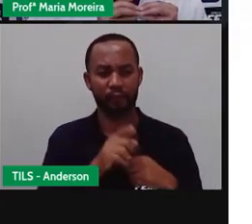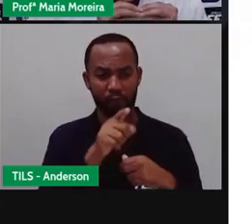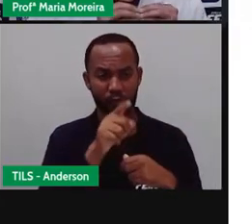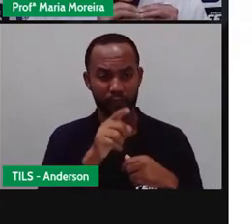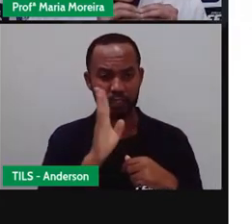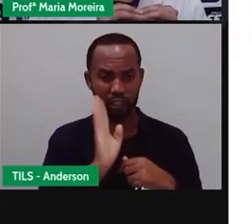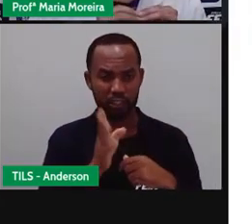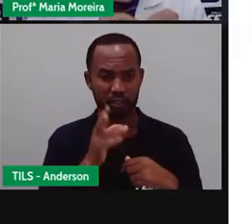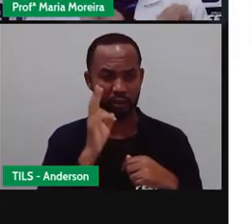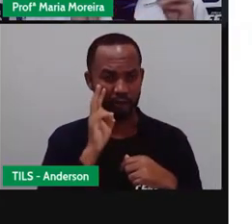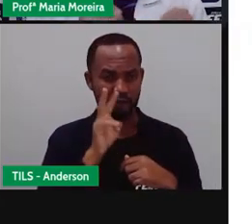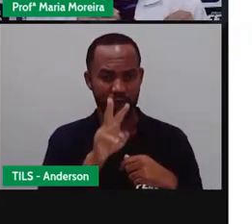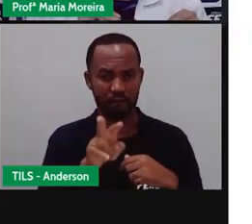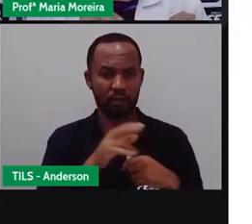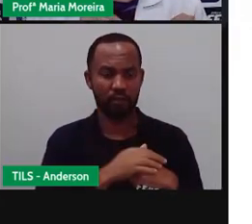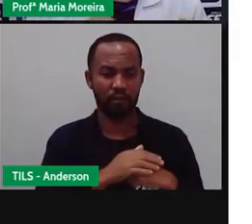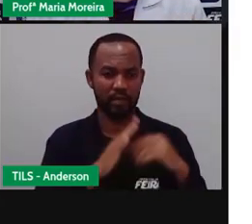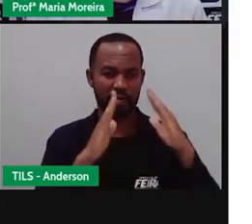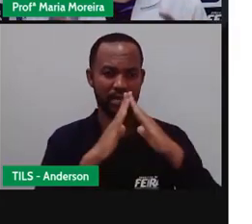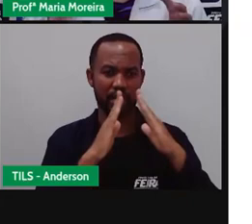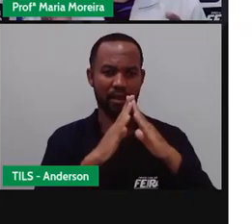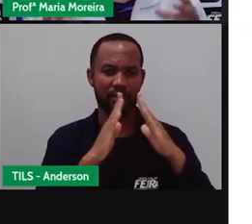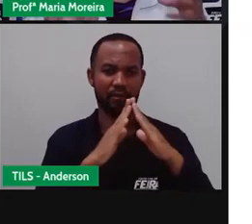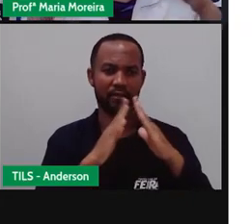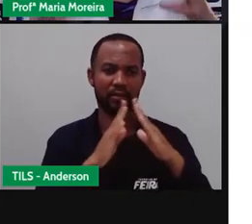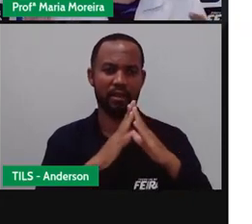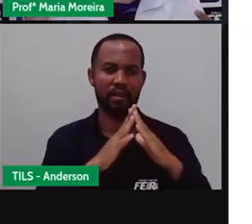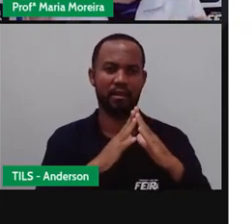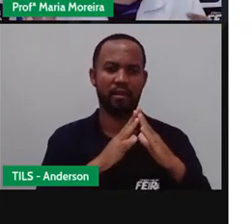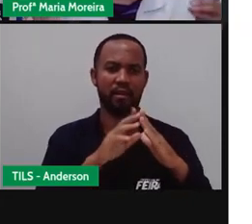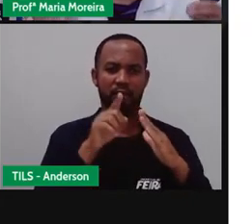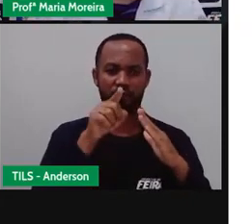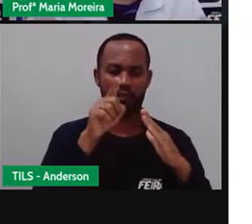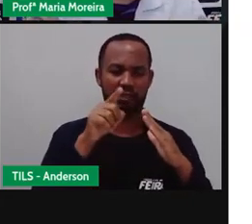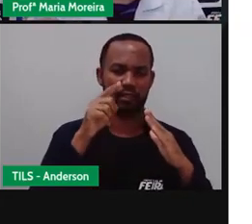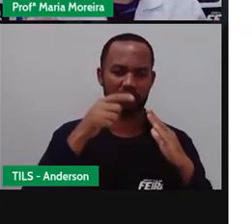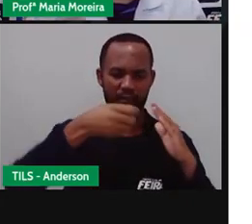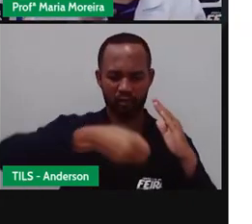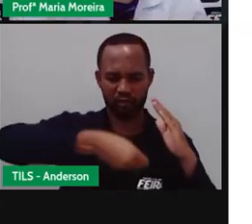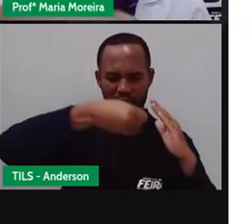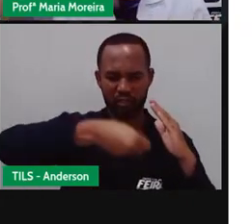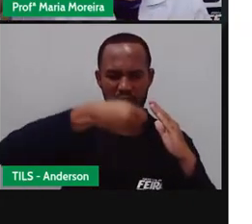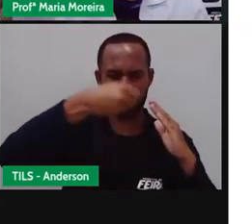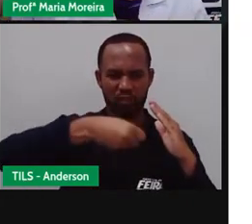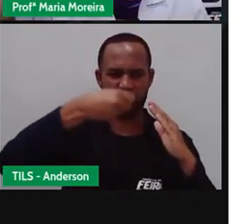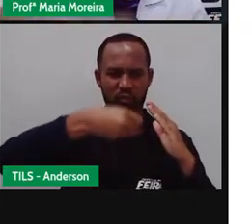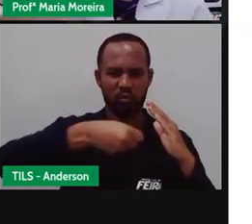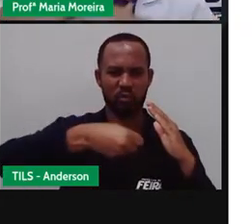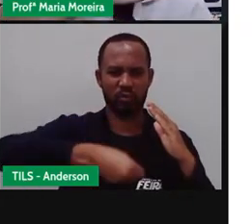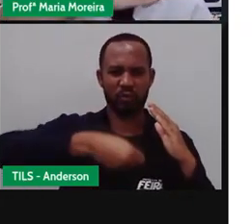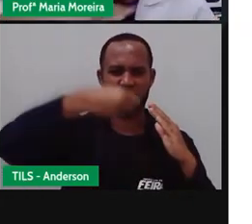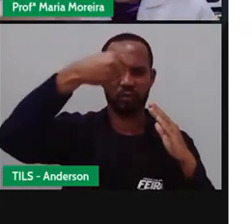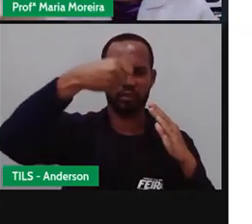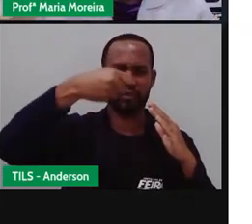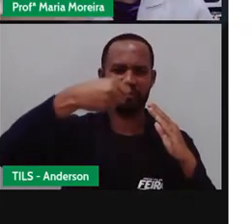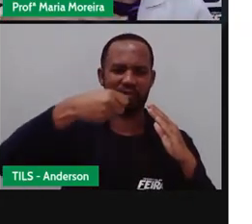aí, né? Na casa de vocês, que quando a gente pega aquele saco de lixo Que demorou um pouco na lixeira Que a gente levanta, na parte de baixo tem